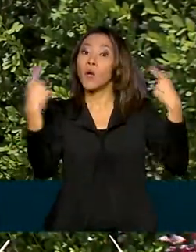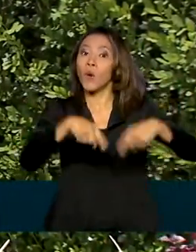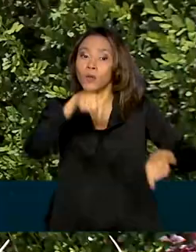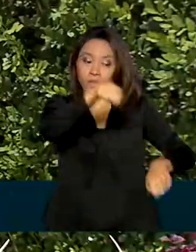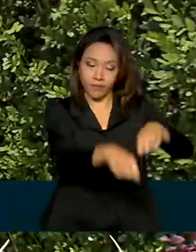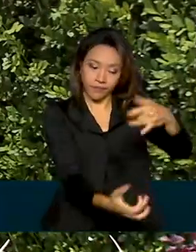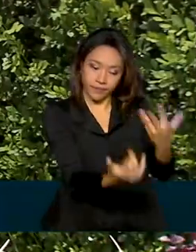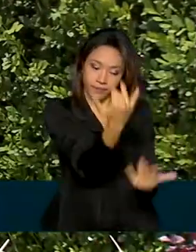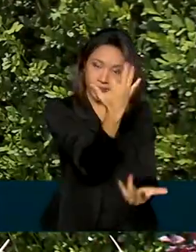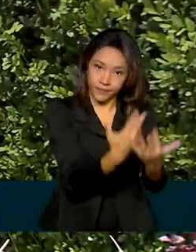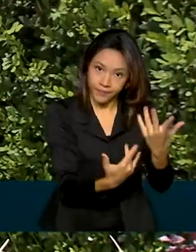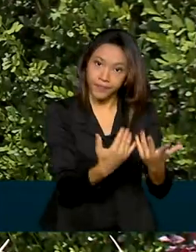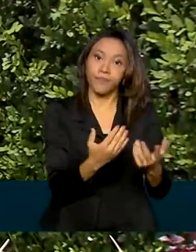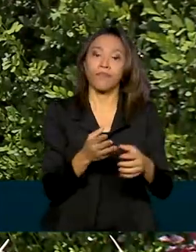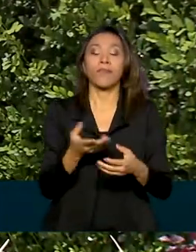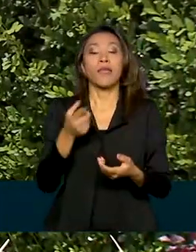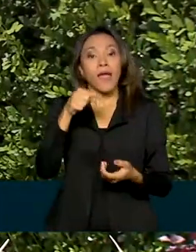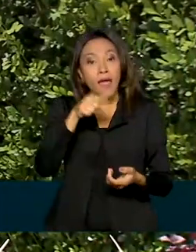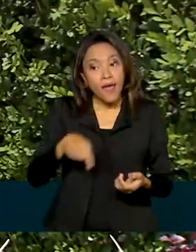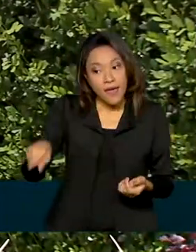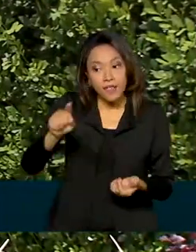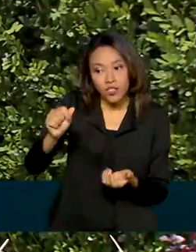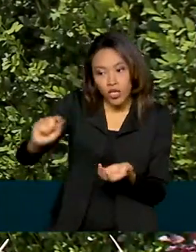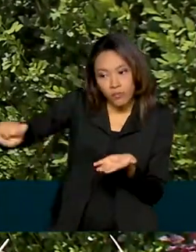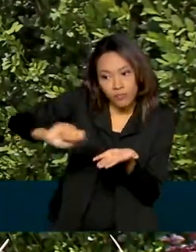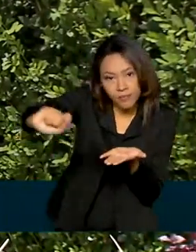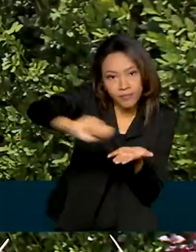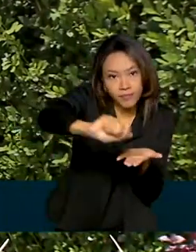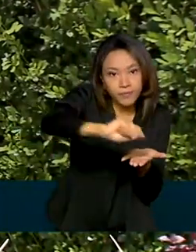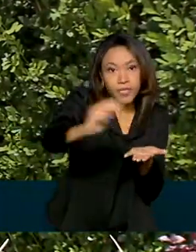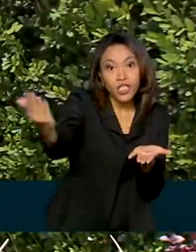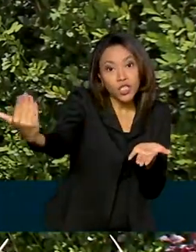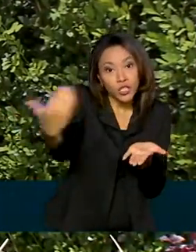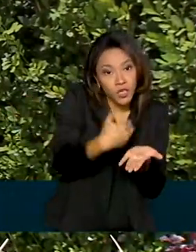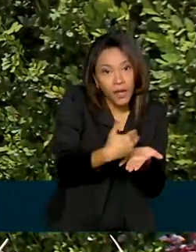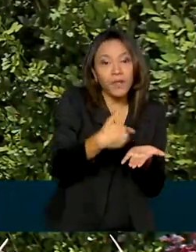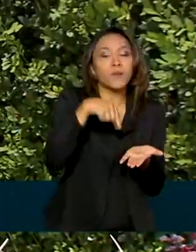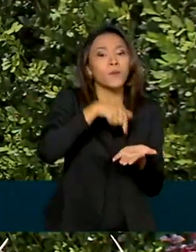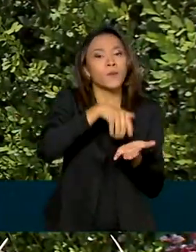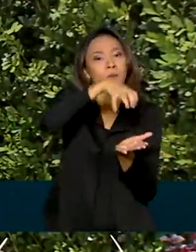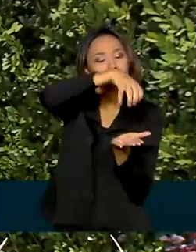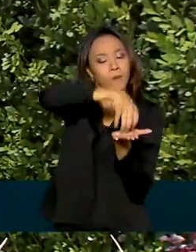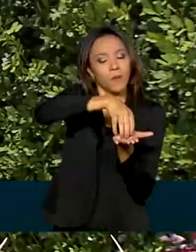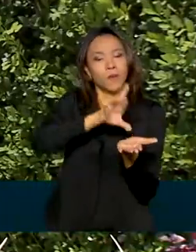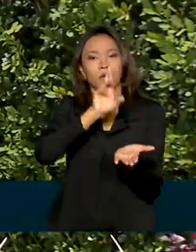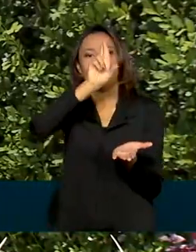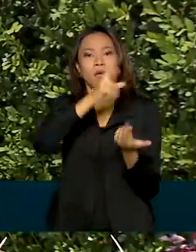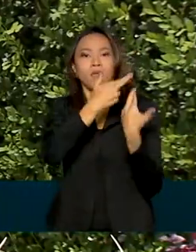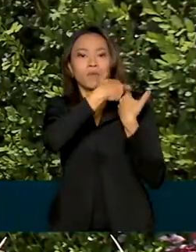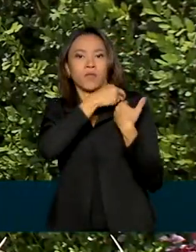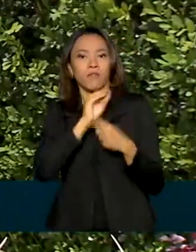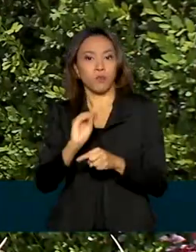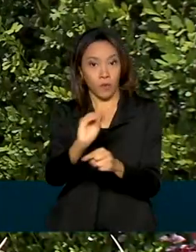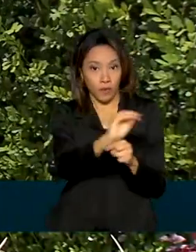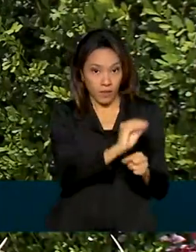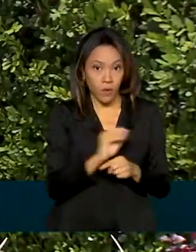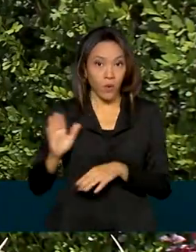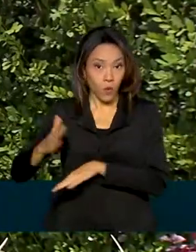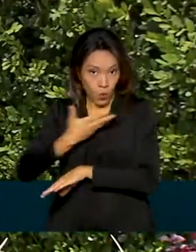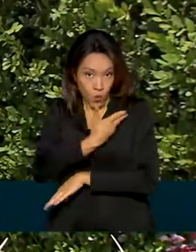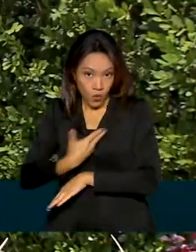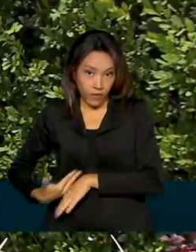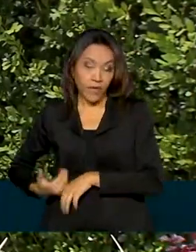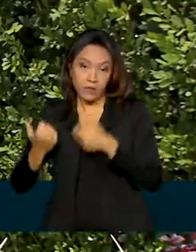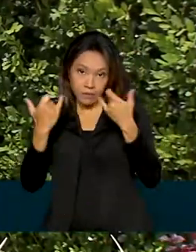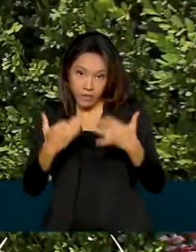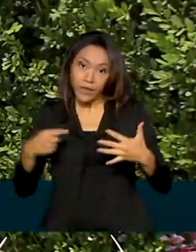florestais. As doações são enviadas diretamente às unidades de conservação, o que, segundo o governo, gera a